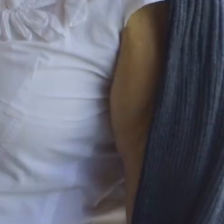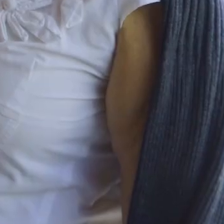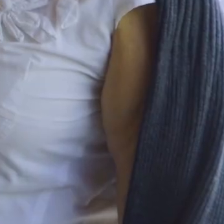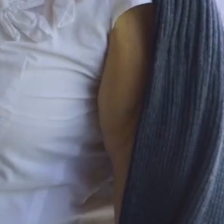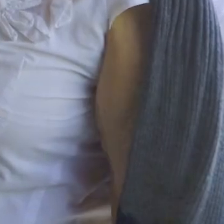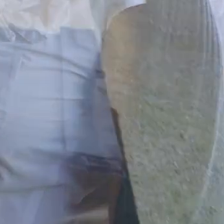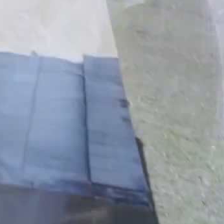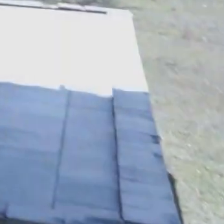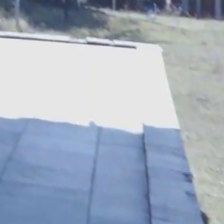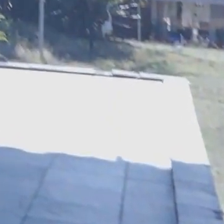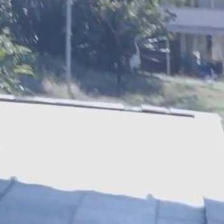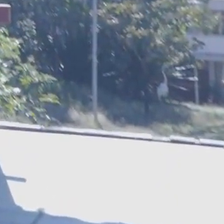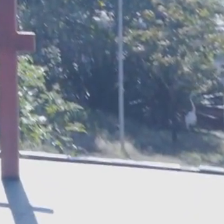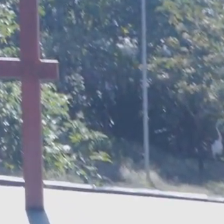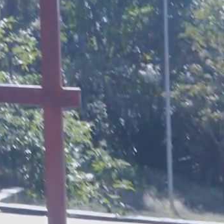conhecendo o Pai.